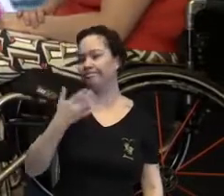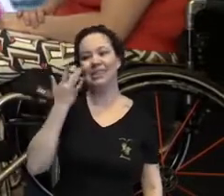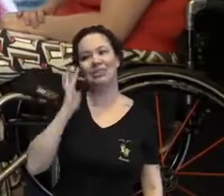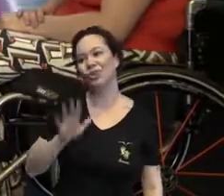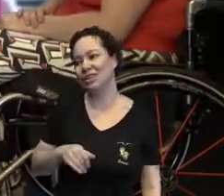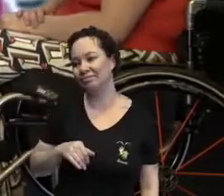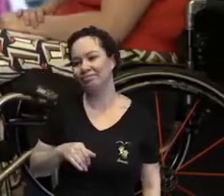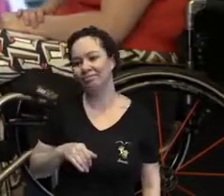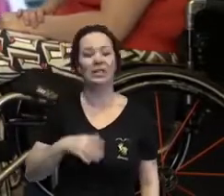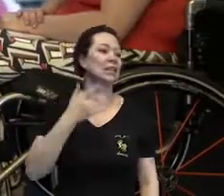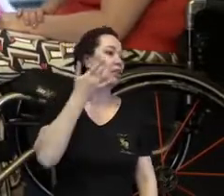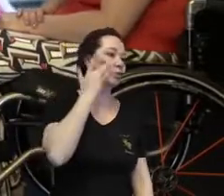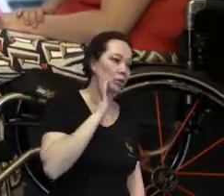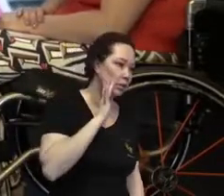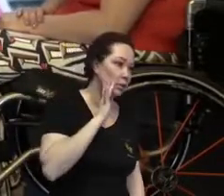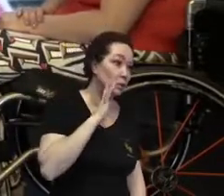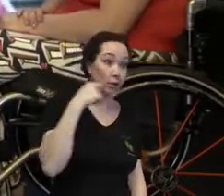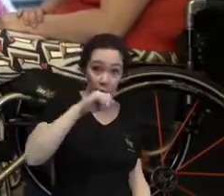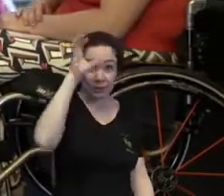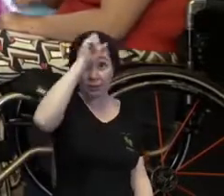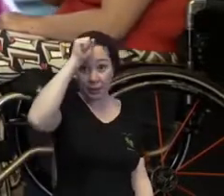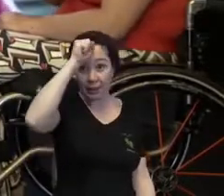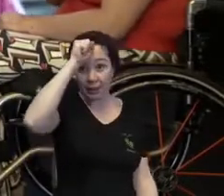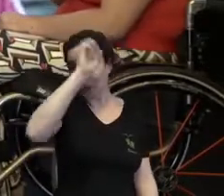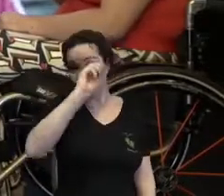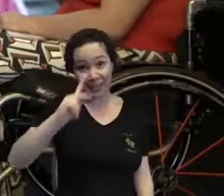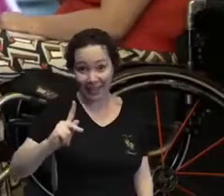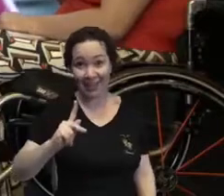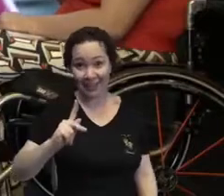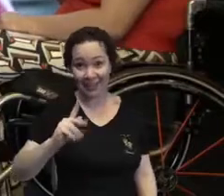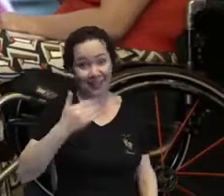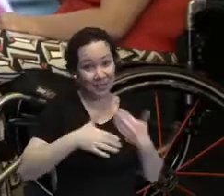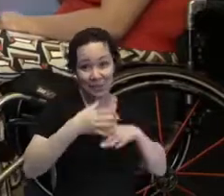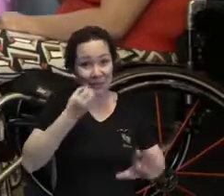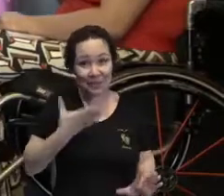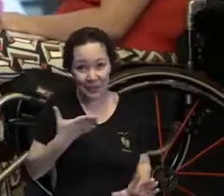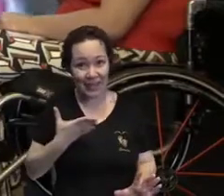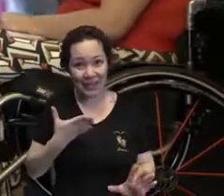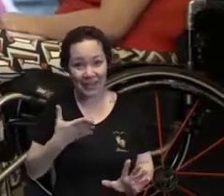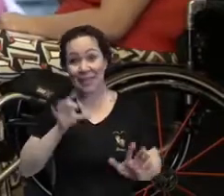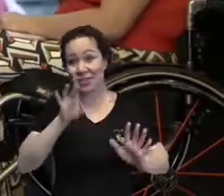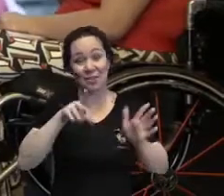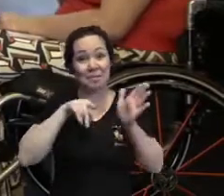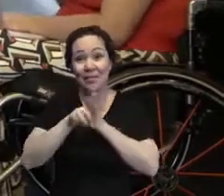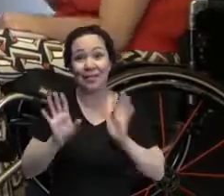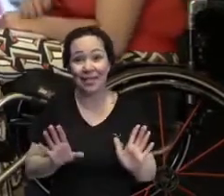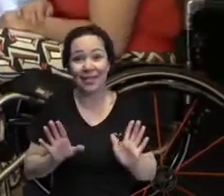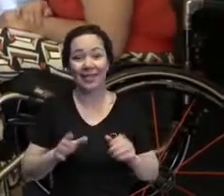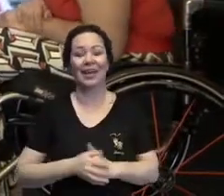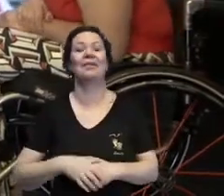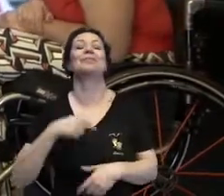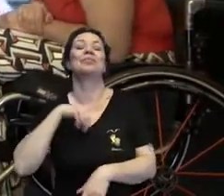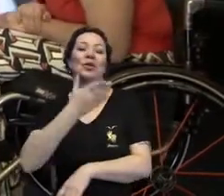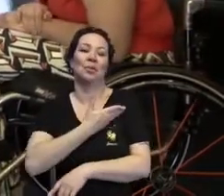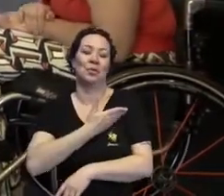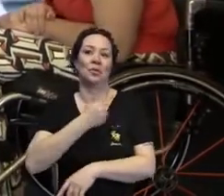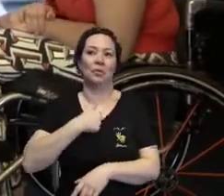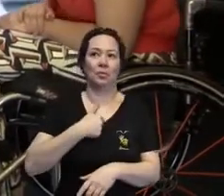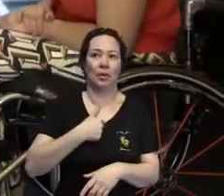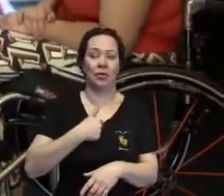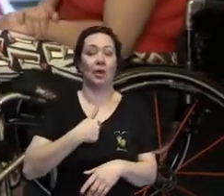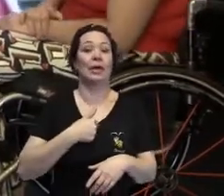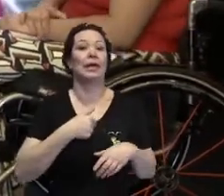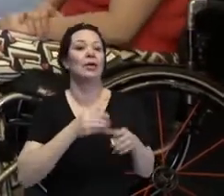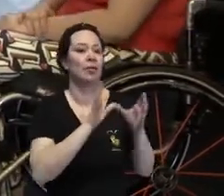sei, eu quero aprender. aprender. Exato. É por isso que sabe, o já sei, tem um amigo meu que fala assim, o já sei é uma